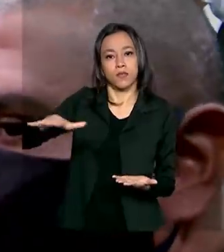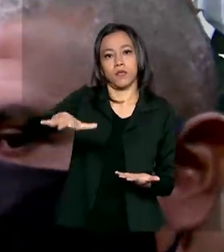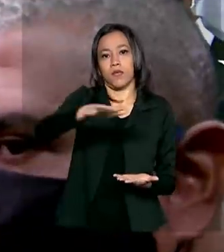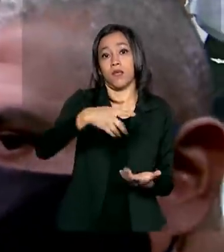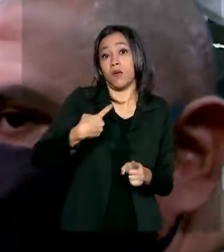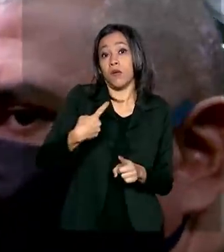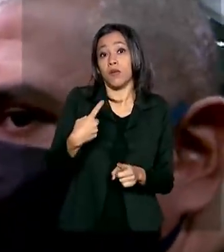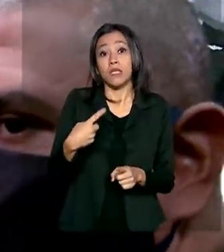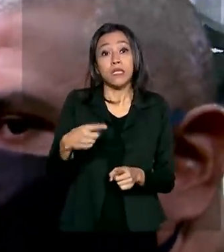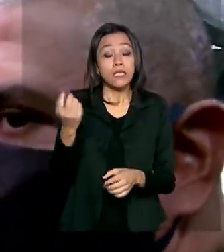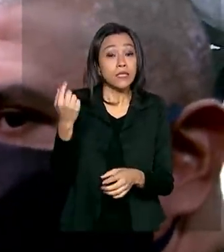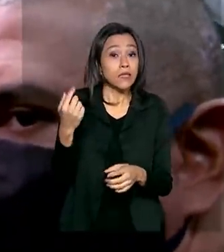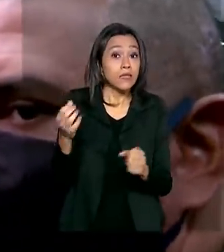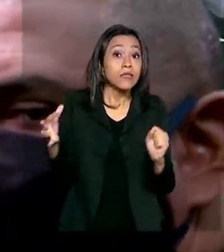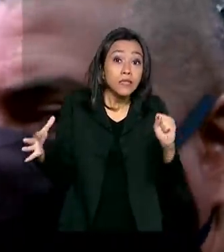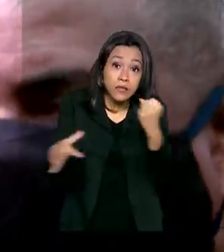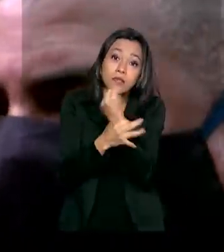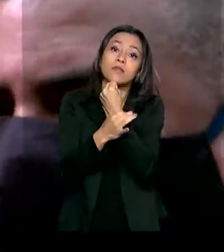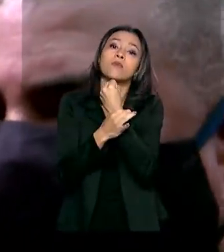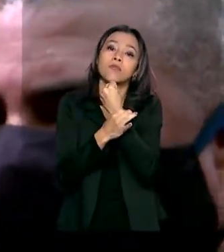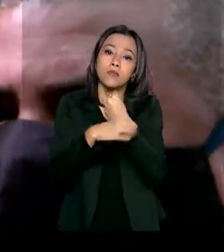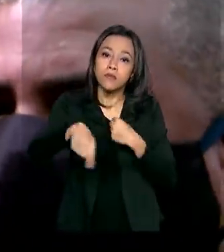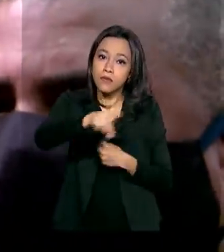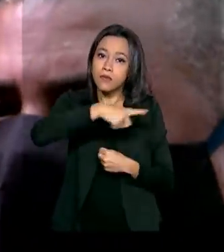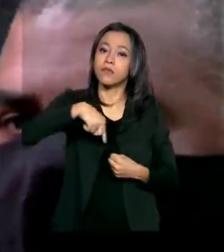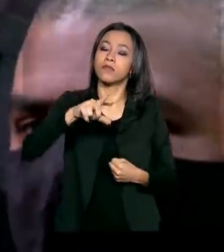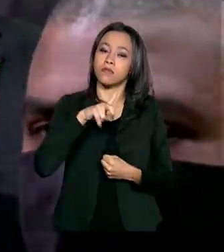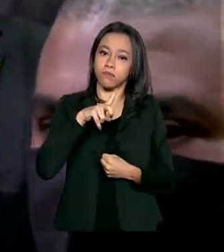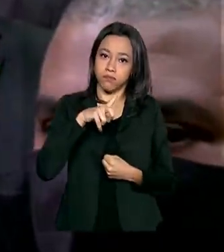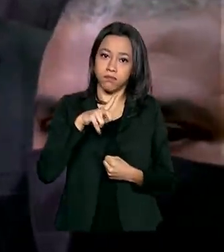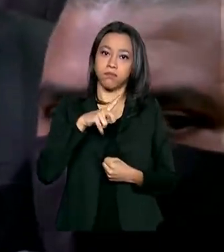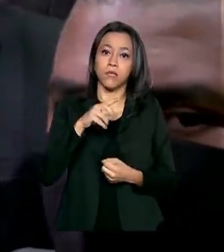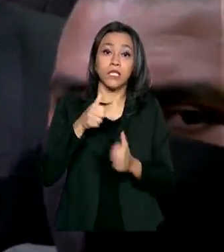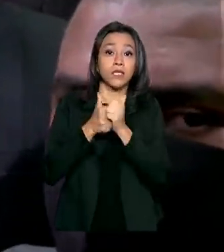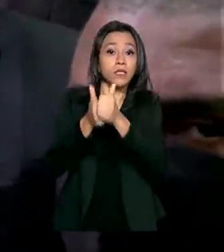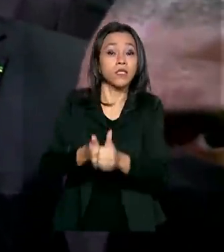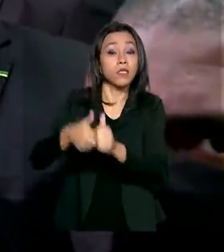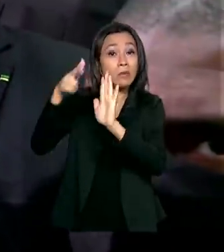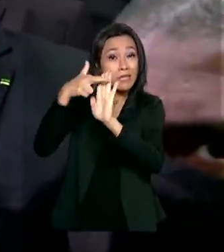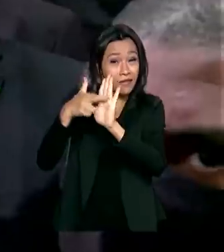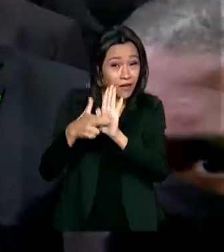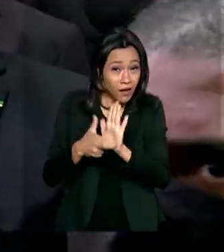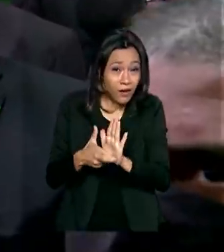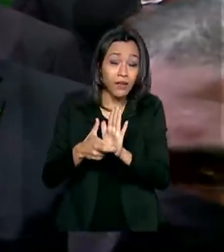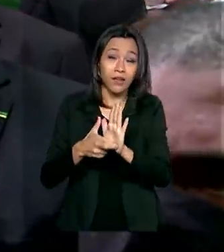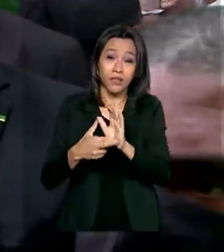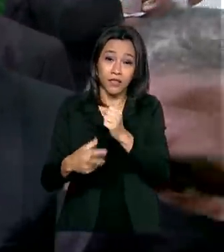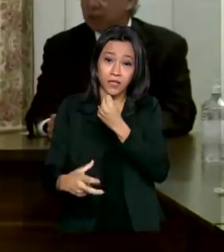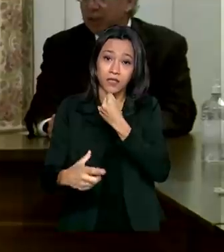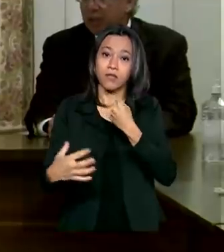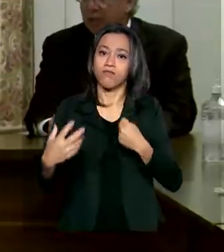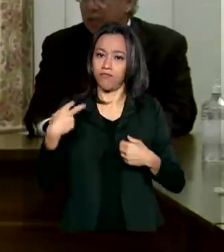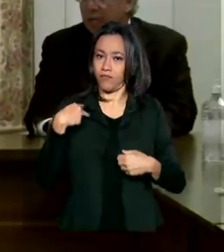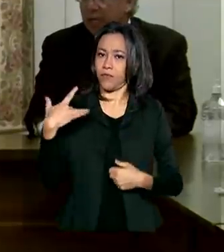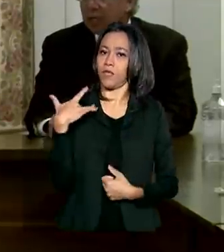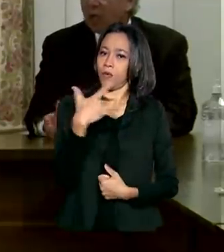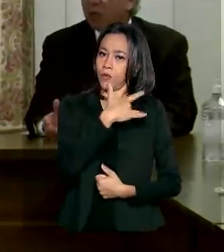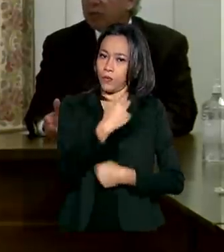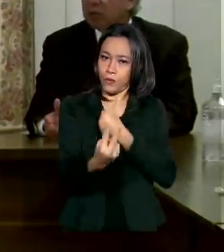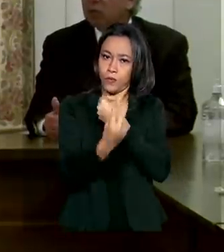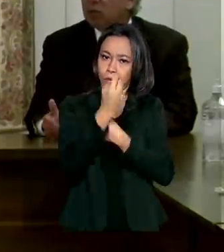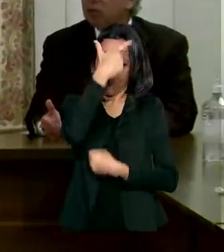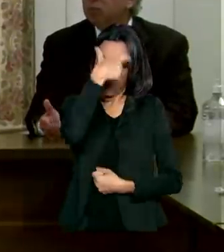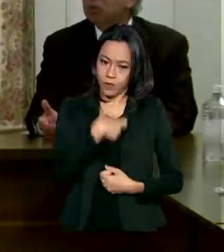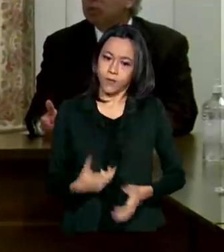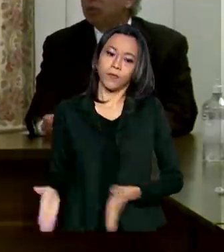pararam com total segurança dos colaboradores, através de protocolos rígidos de segurança e de saúde. O ministro Paulo Guedes